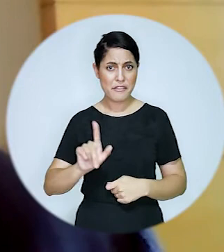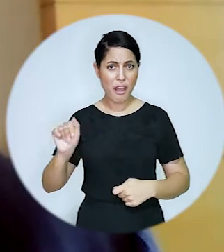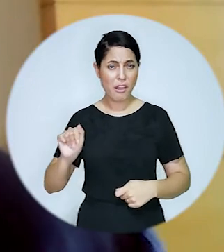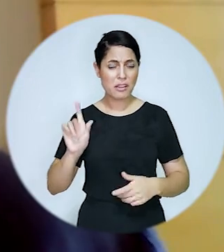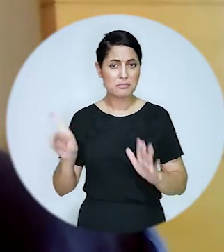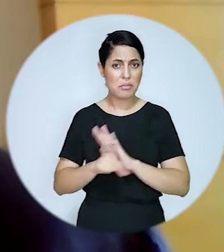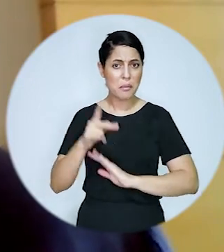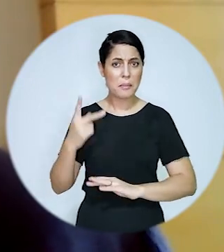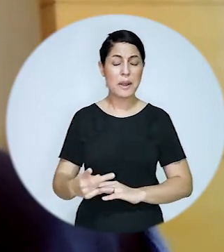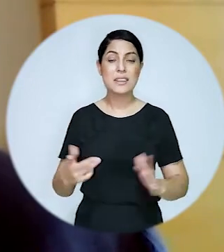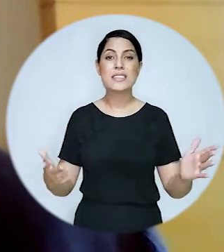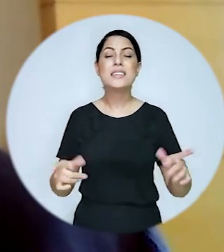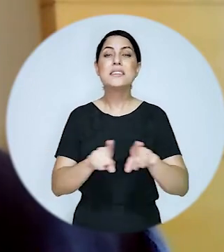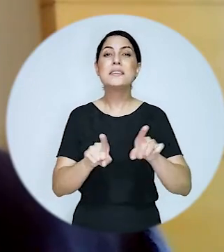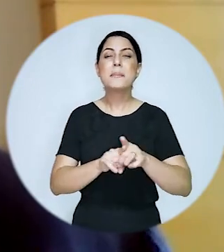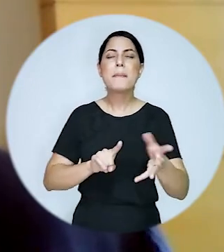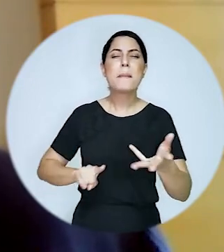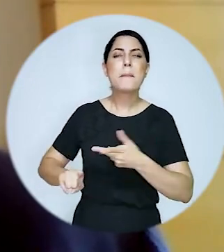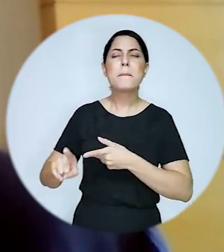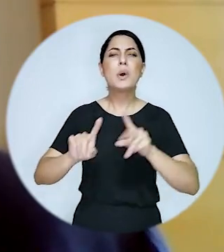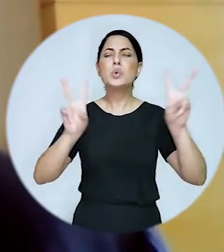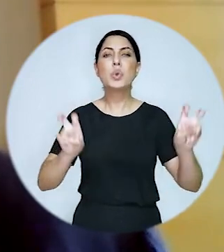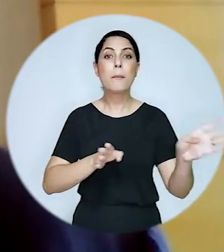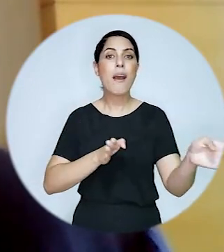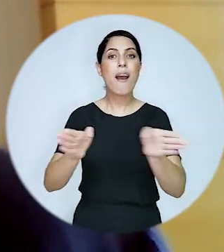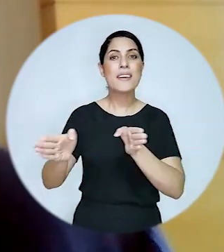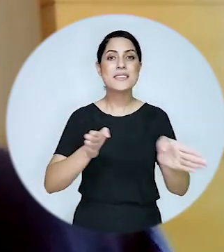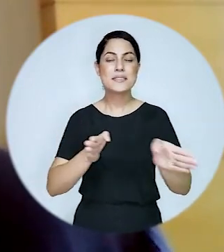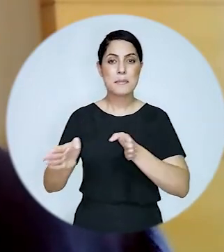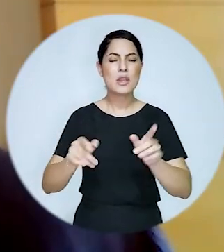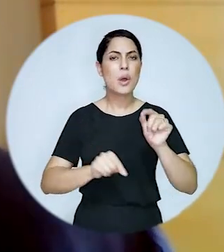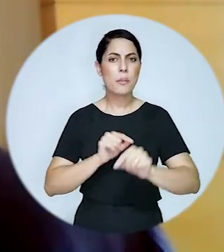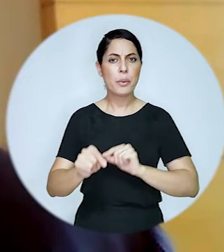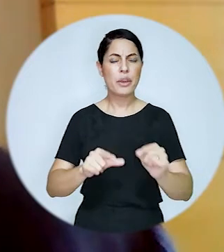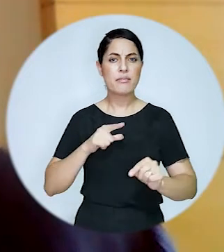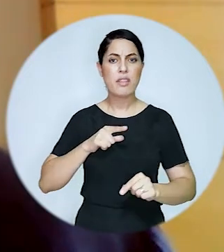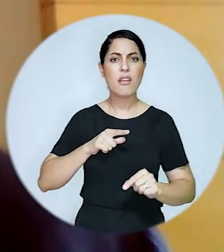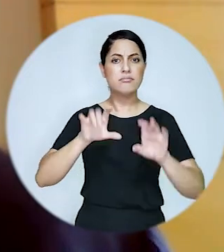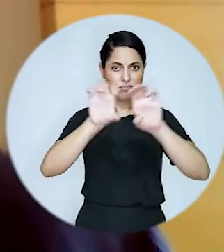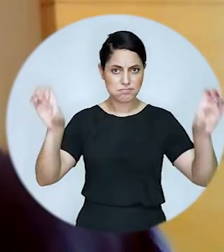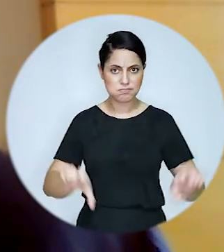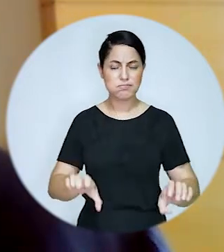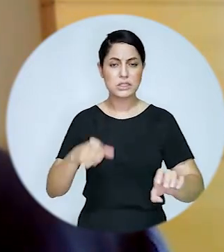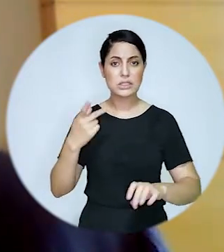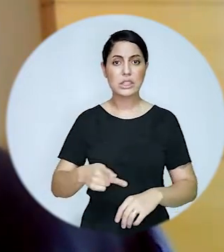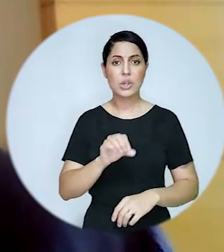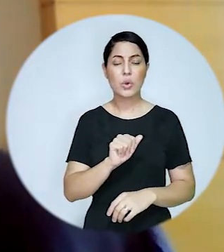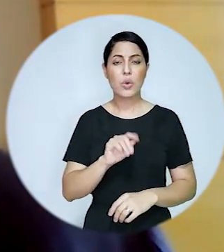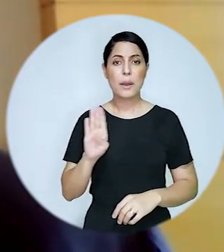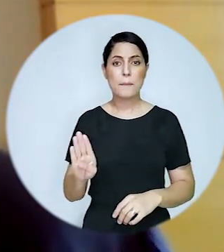com deficiência e a própria questão de toda a acessibilidade no âmbito das próprias